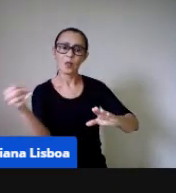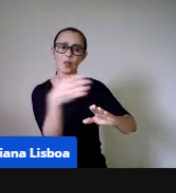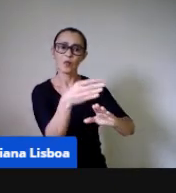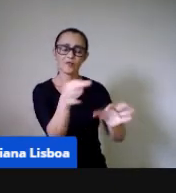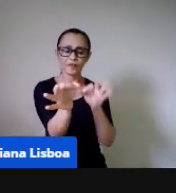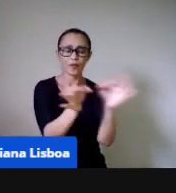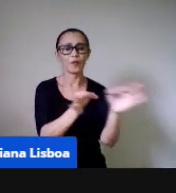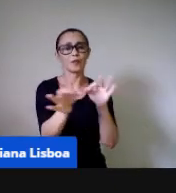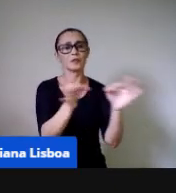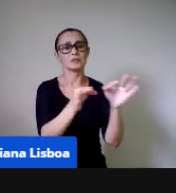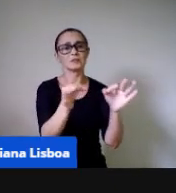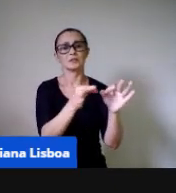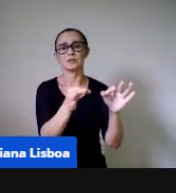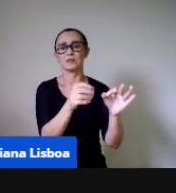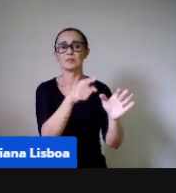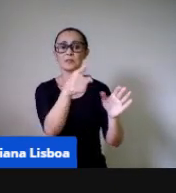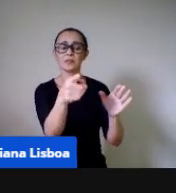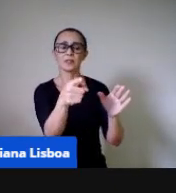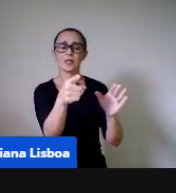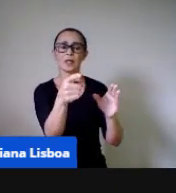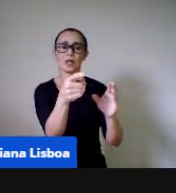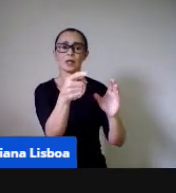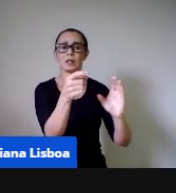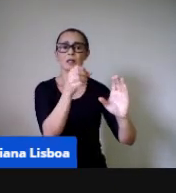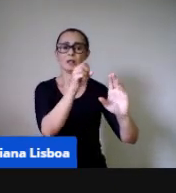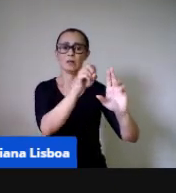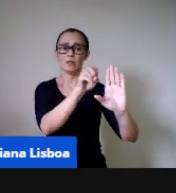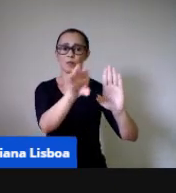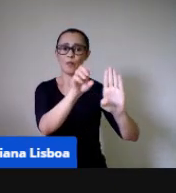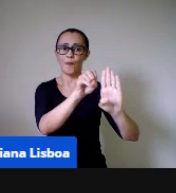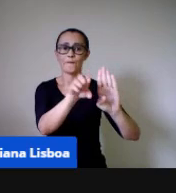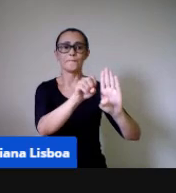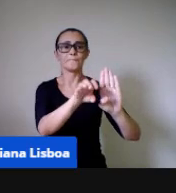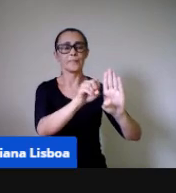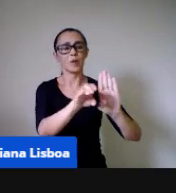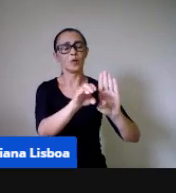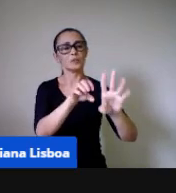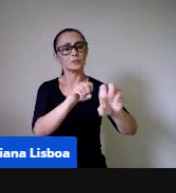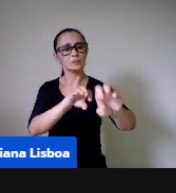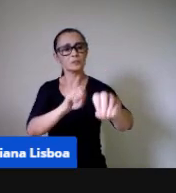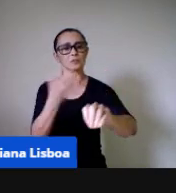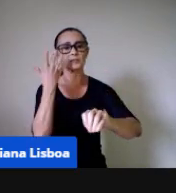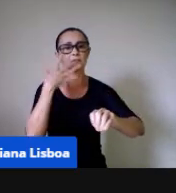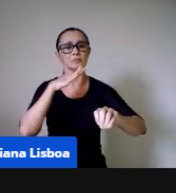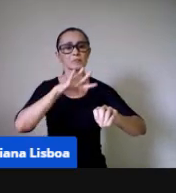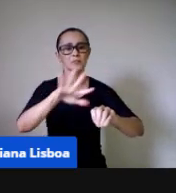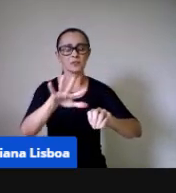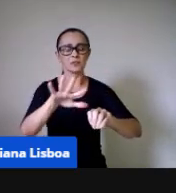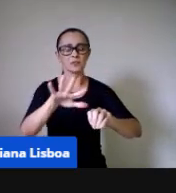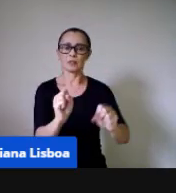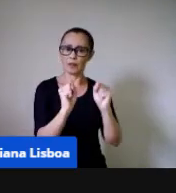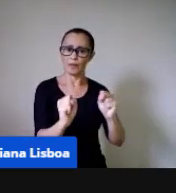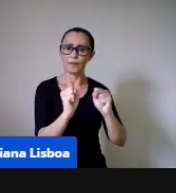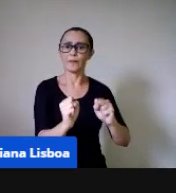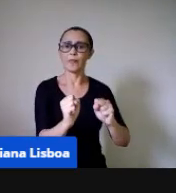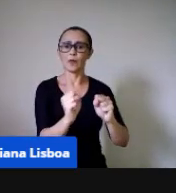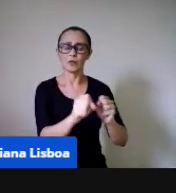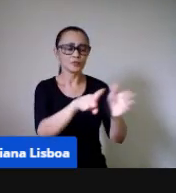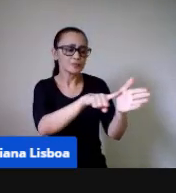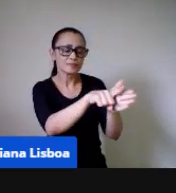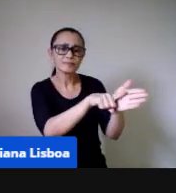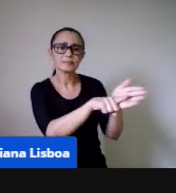Está disponível no nosso blog da Gerência da Educação Infantil. Então, vocês podem buscar esse arquivo lá.